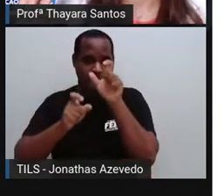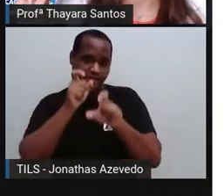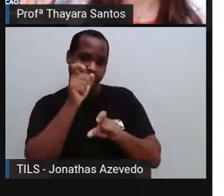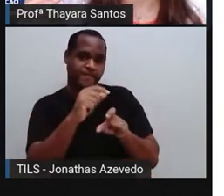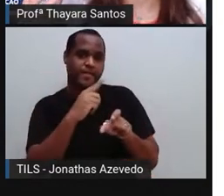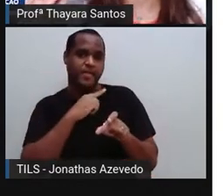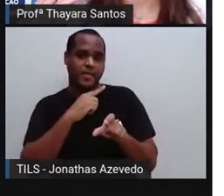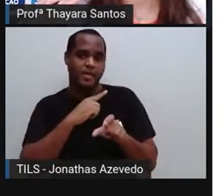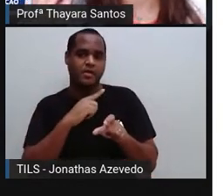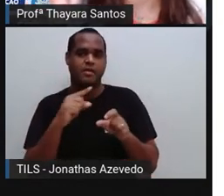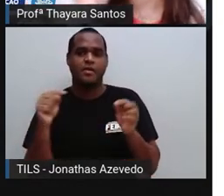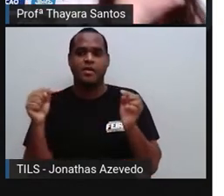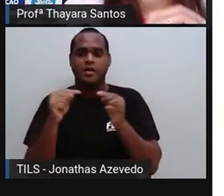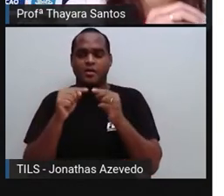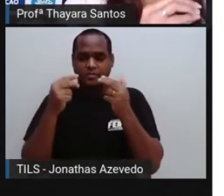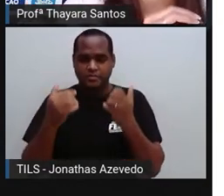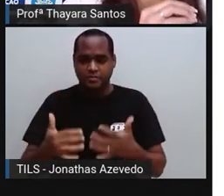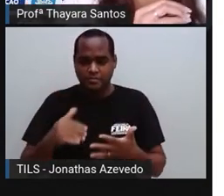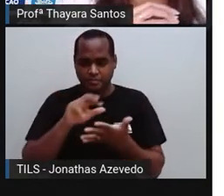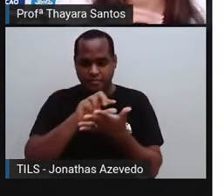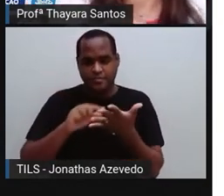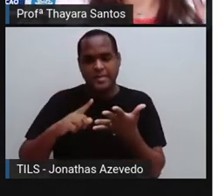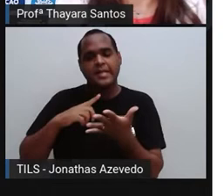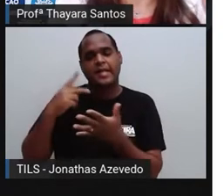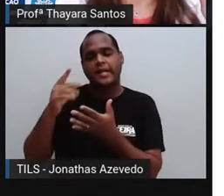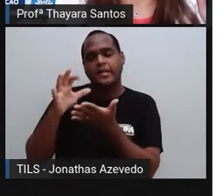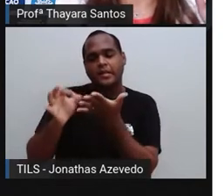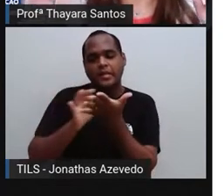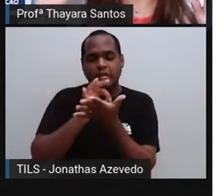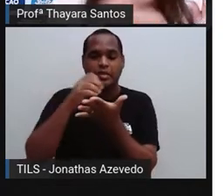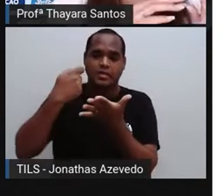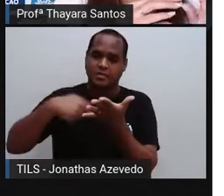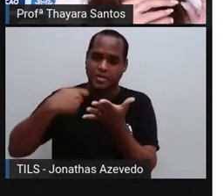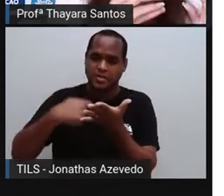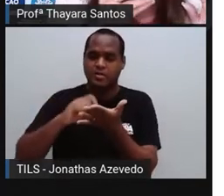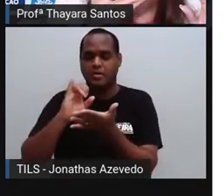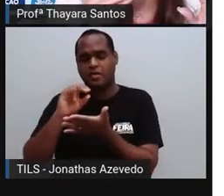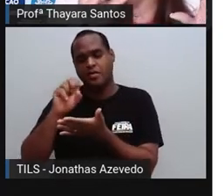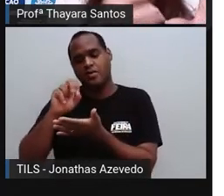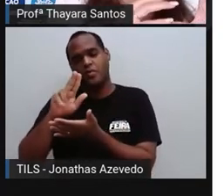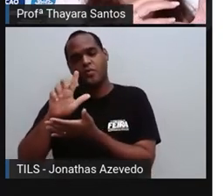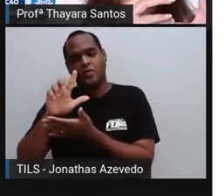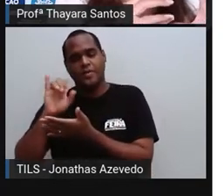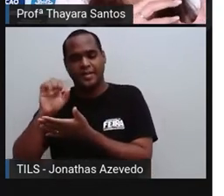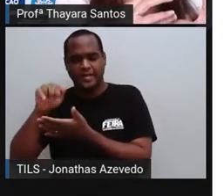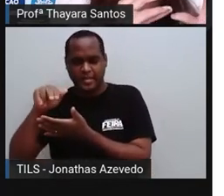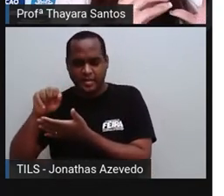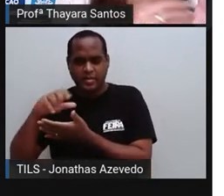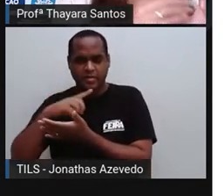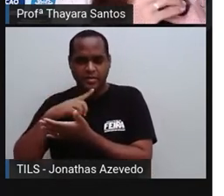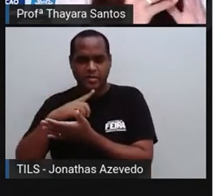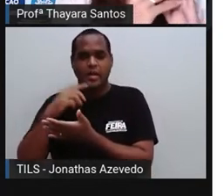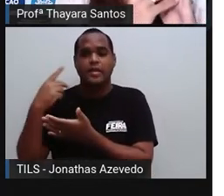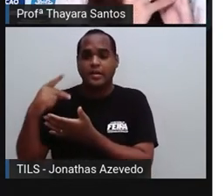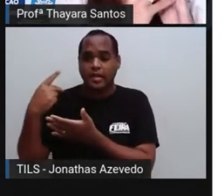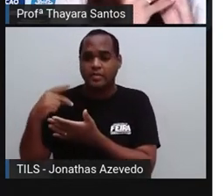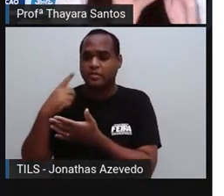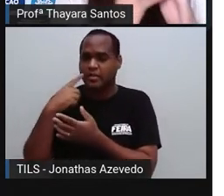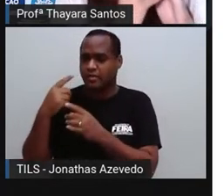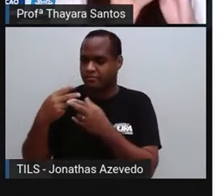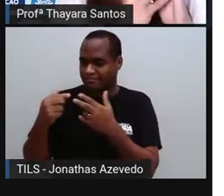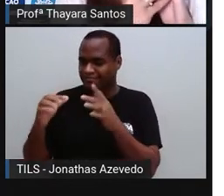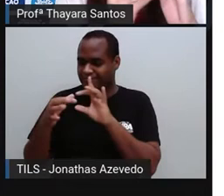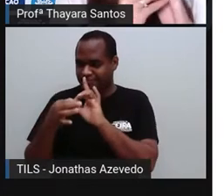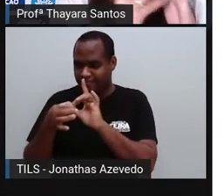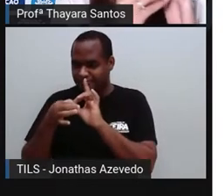Não adianta a gente ir numa célula que precisa de insulina e achar que a testosterona vai conseguir se ligar nela,